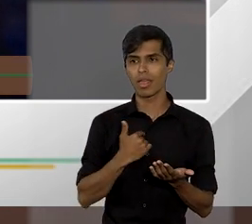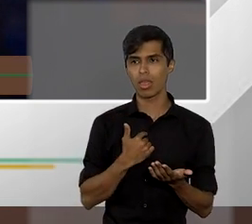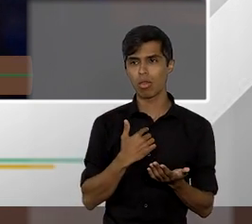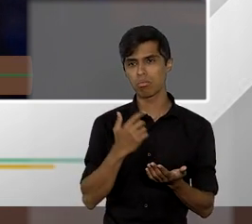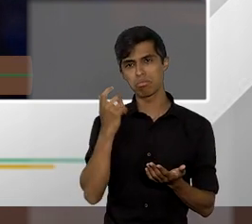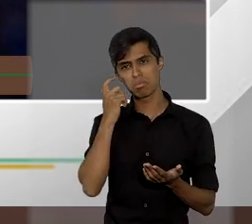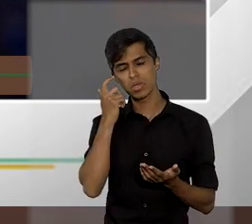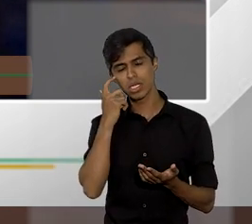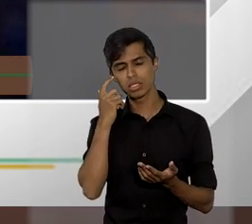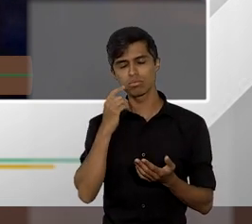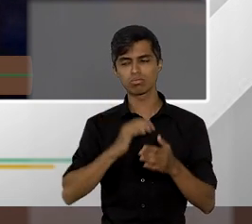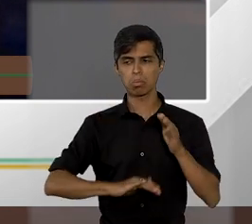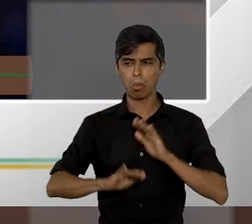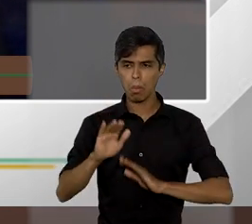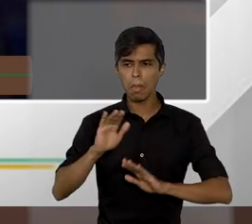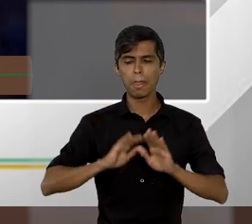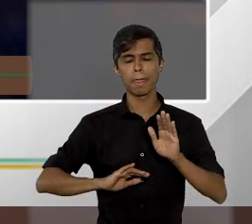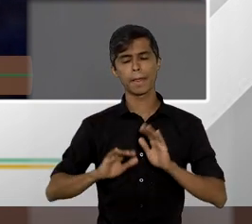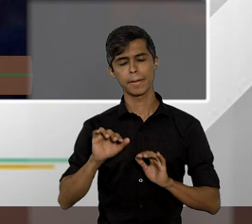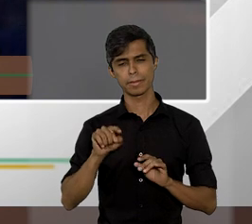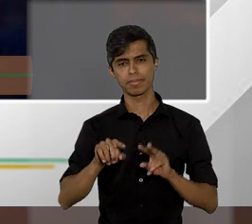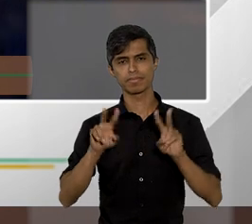tenho pensado bastante sobre isso